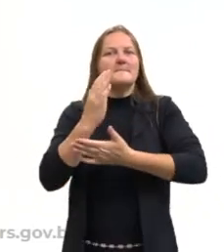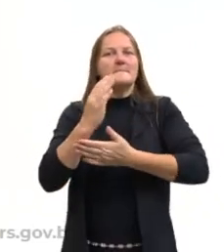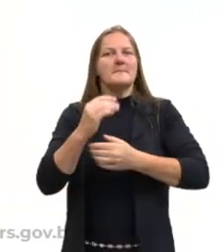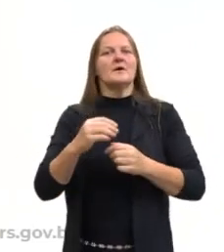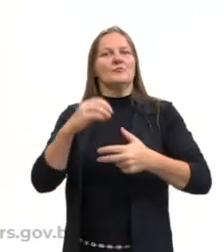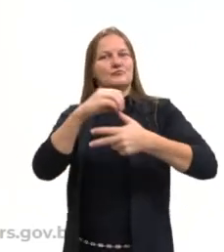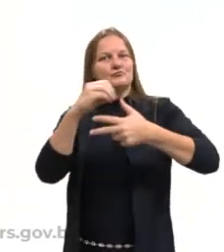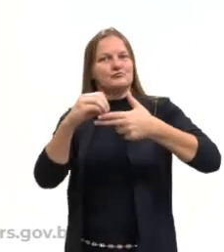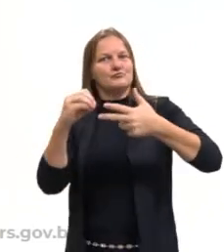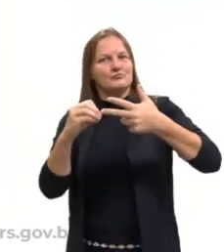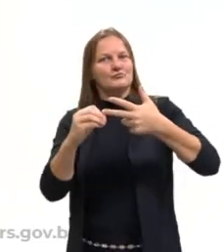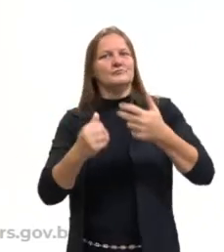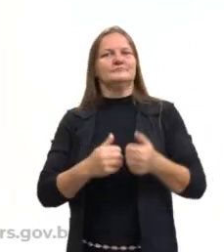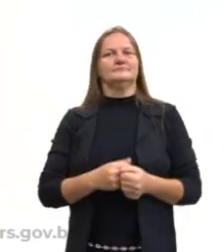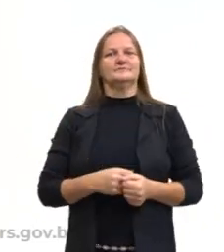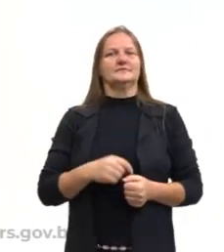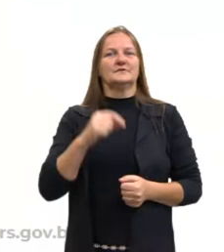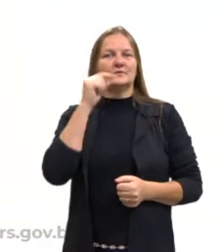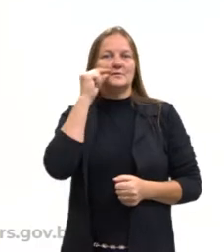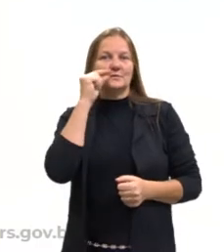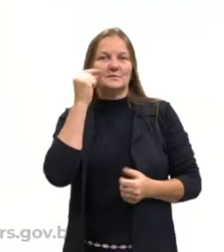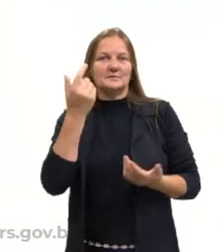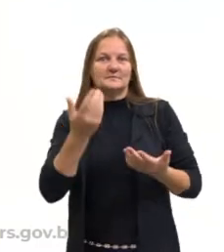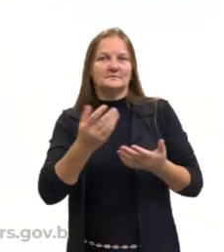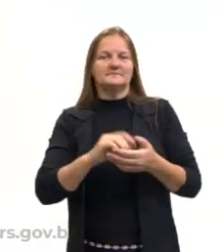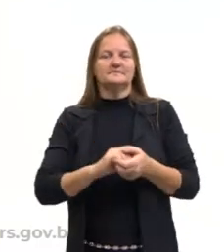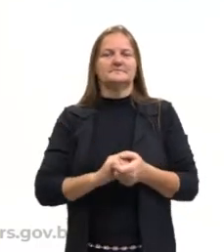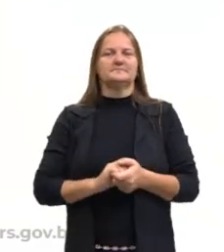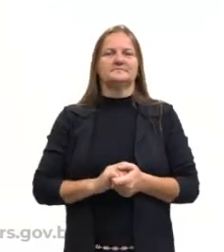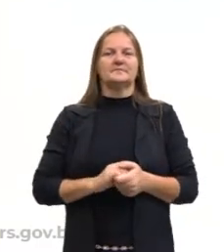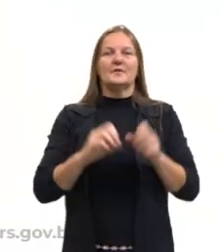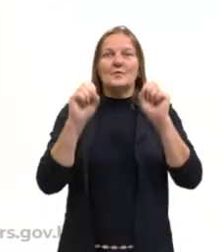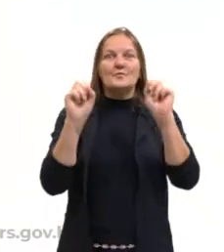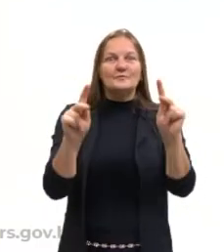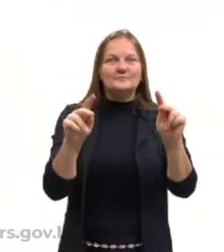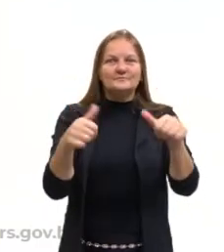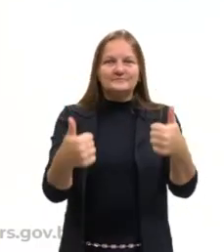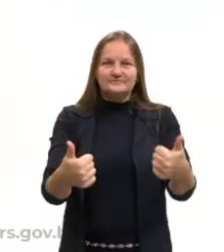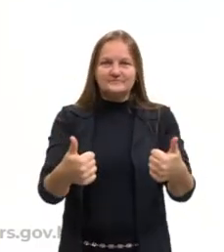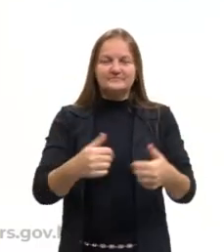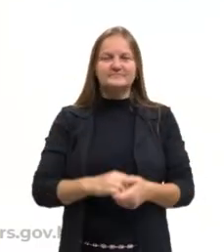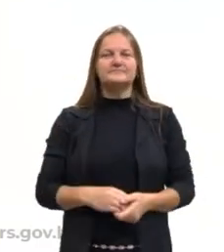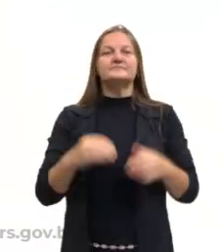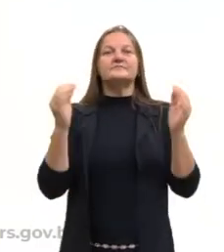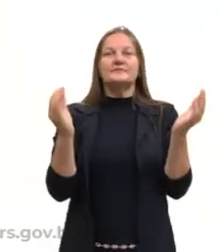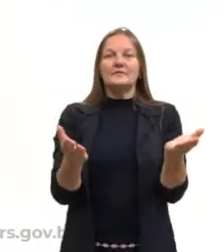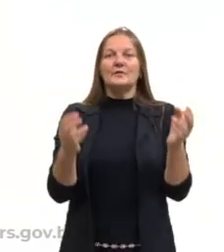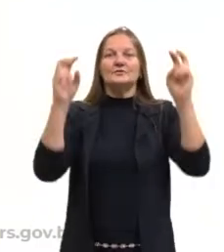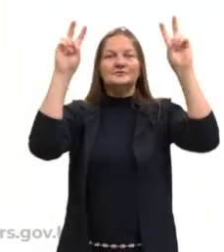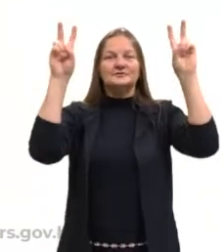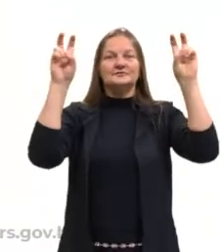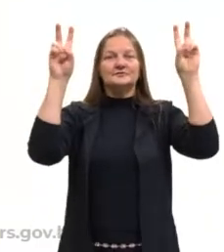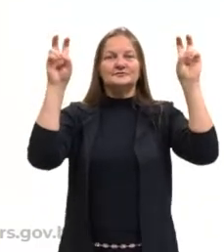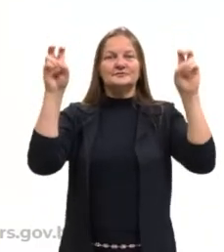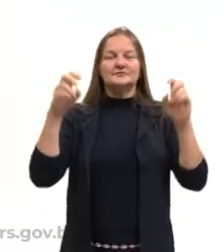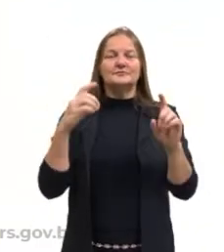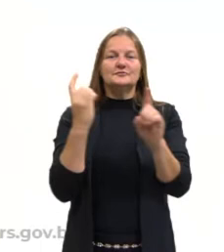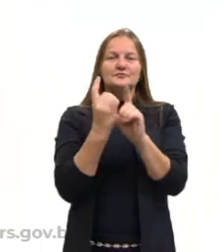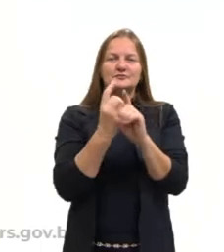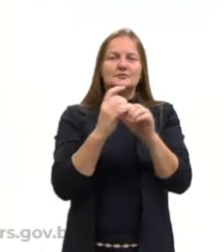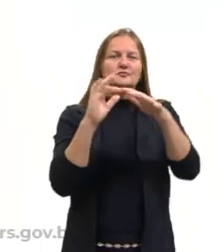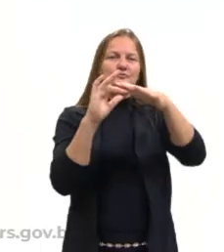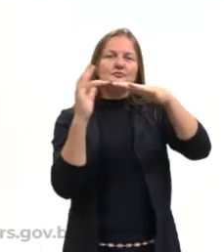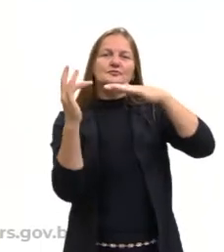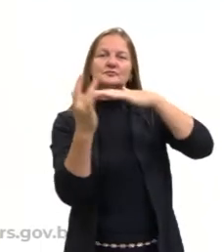aprovação do sistema ENEM. Ok, pessoal? Hoje, então, vocês podem me encontrar nas redes